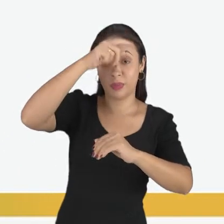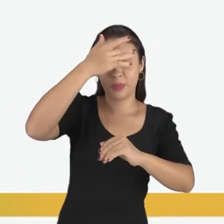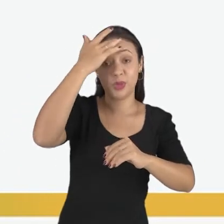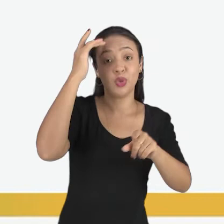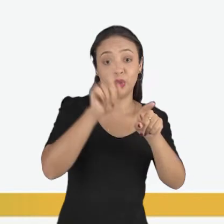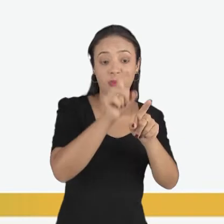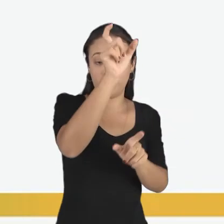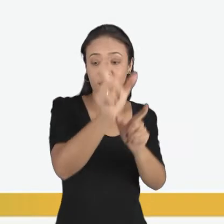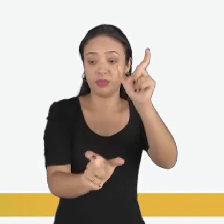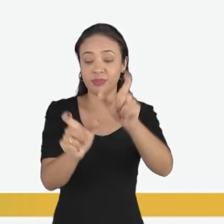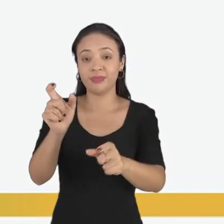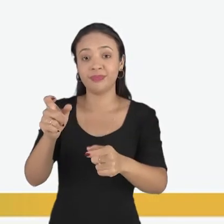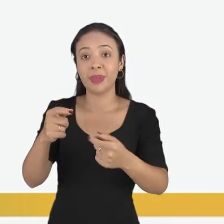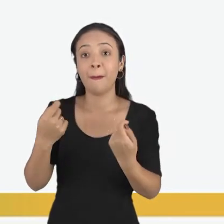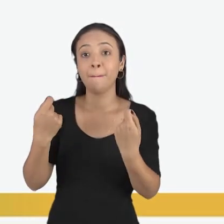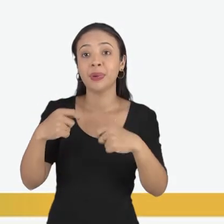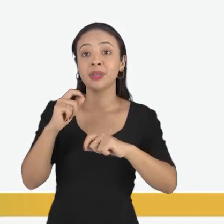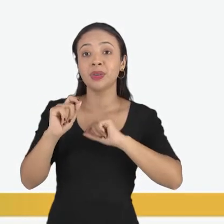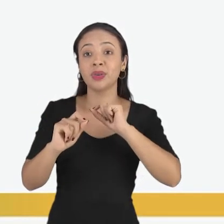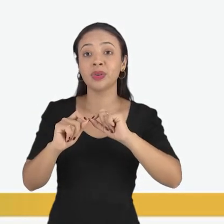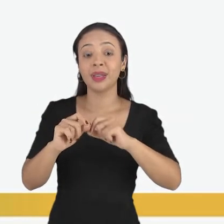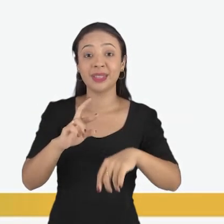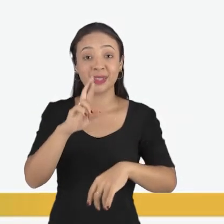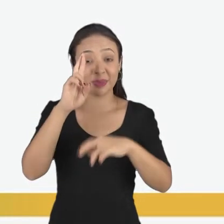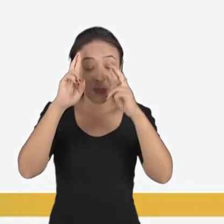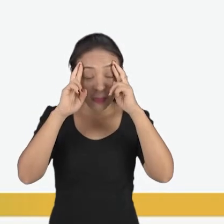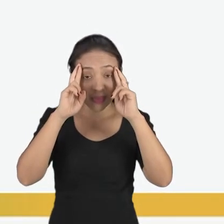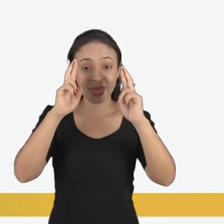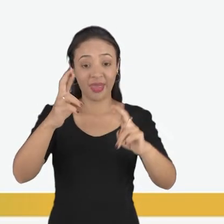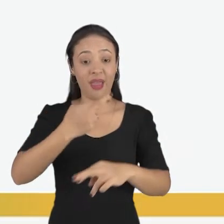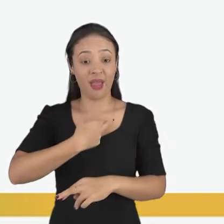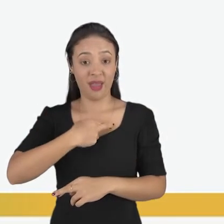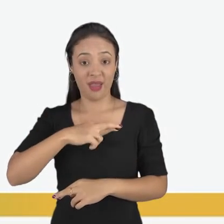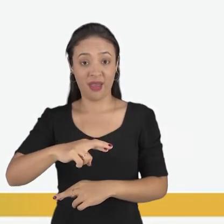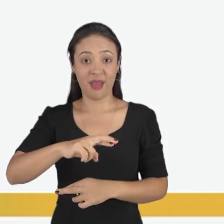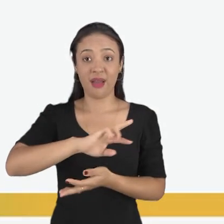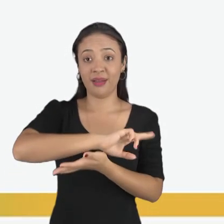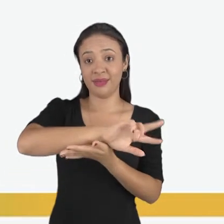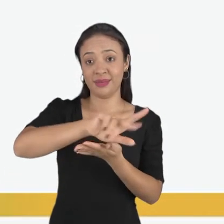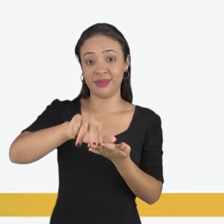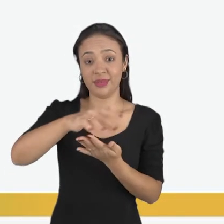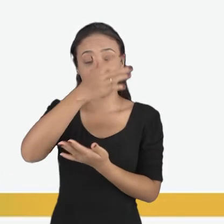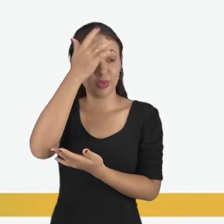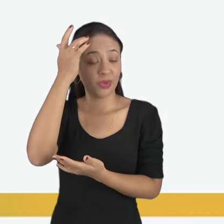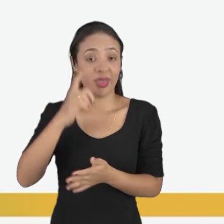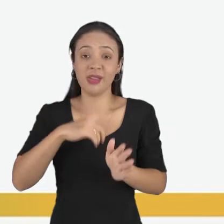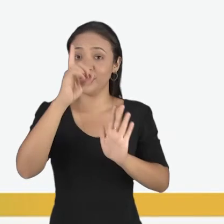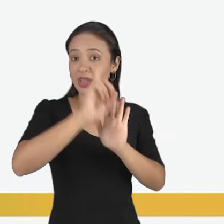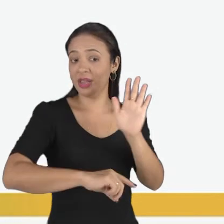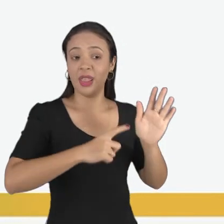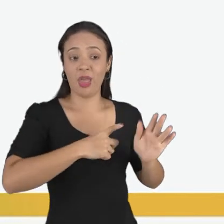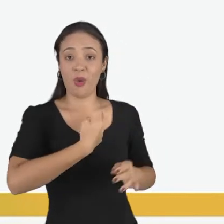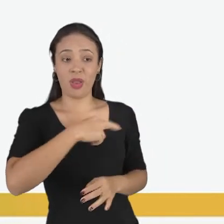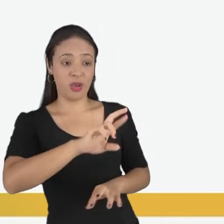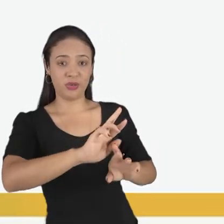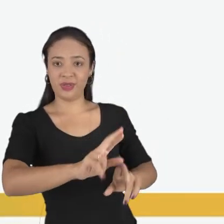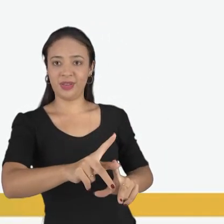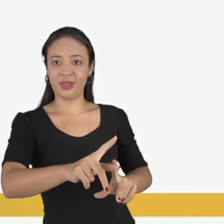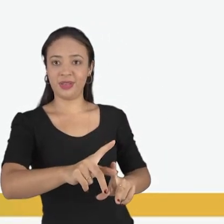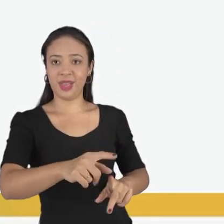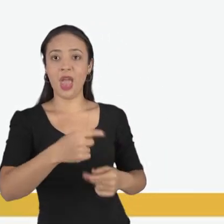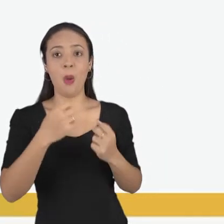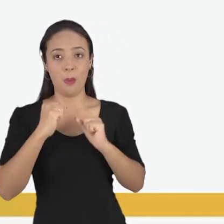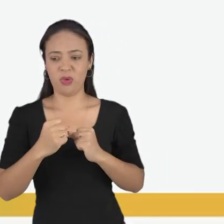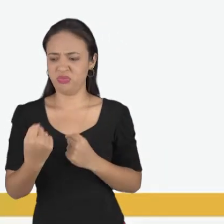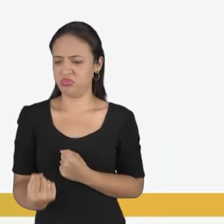do respeito à diversidade religiosa. As pessoas têm o direito de ter uma religião diferente da minha, mesmo que elas estranhem a minha e eu estranhe a